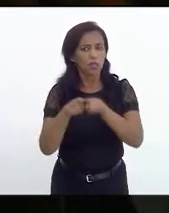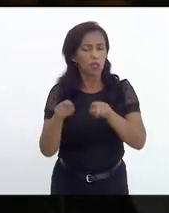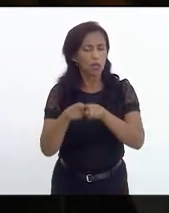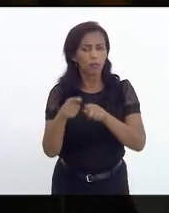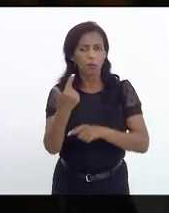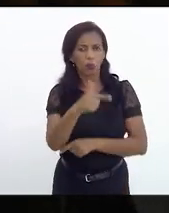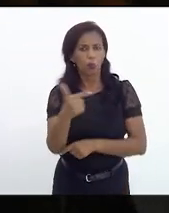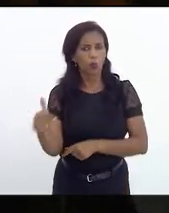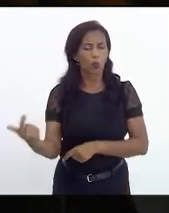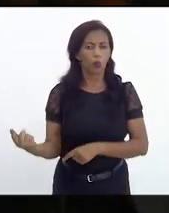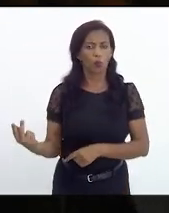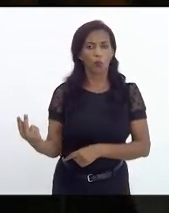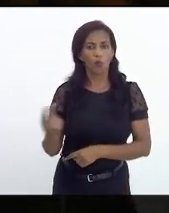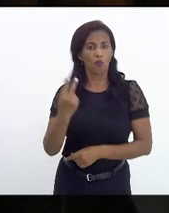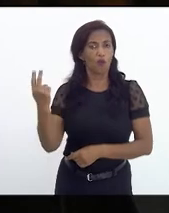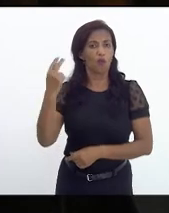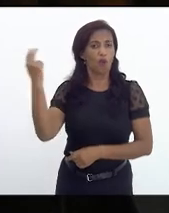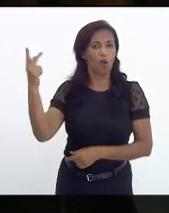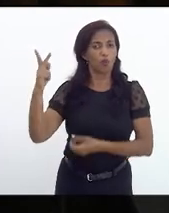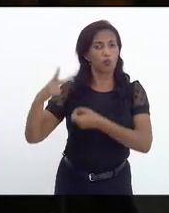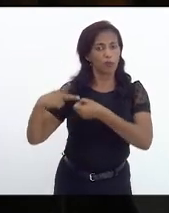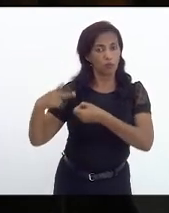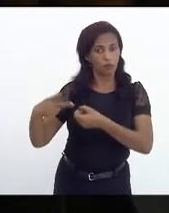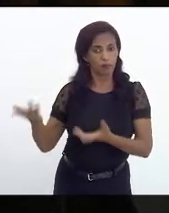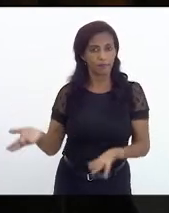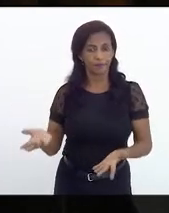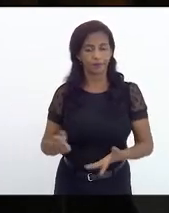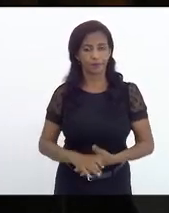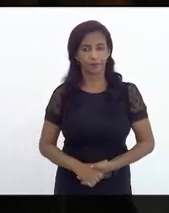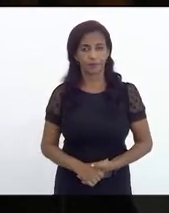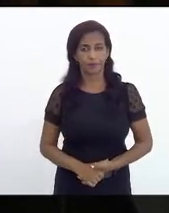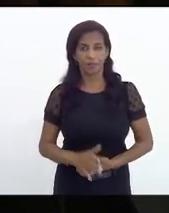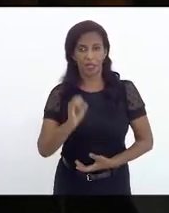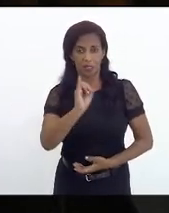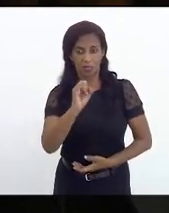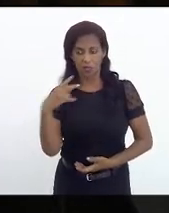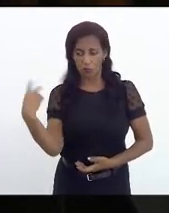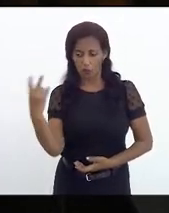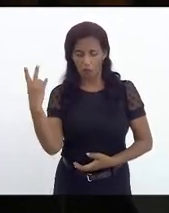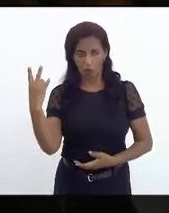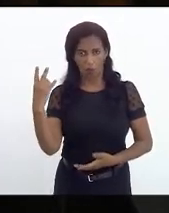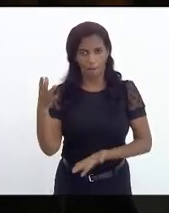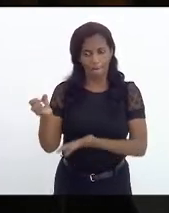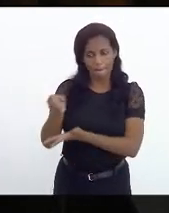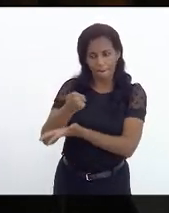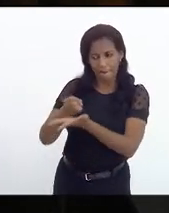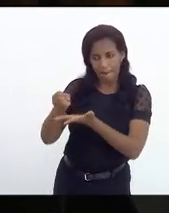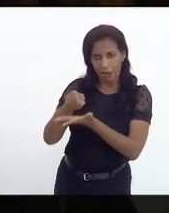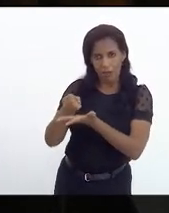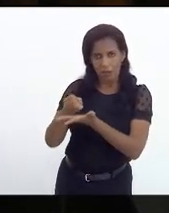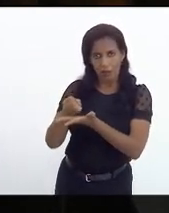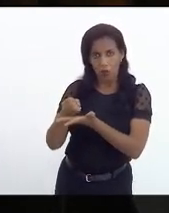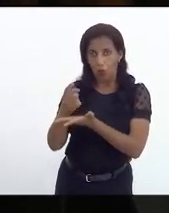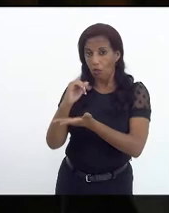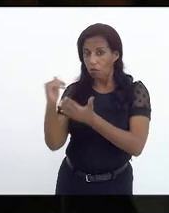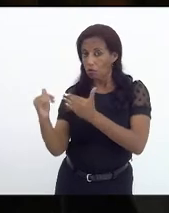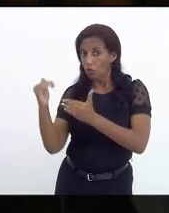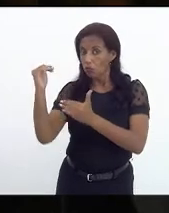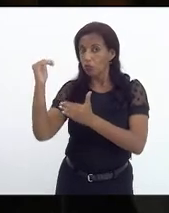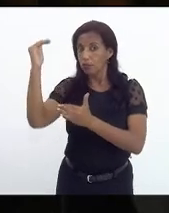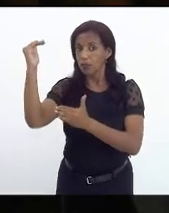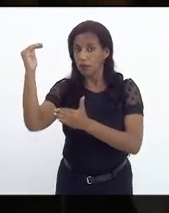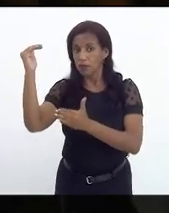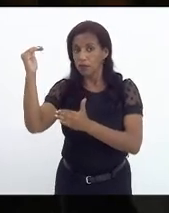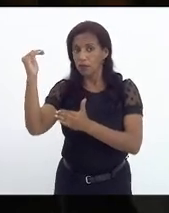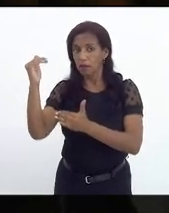com preço do barril de petróleo. Se o preço básico não subir, a alíquota